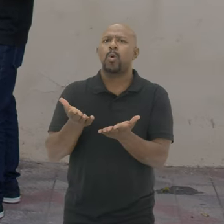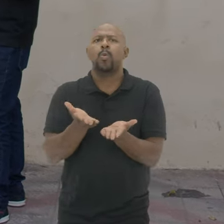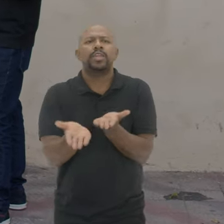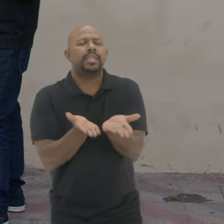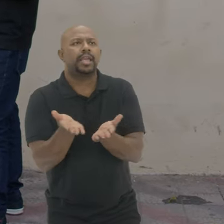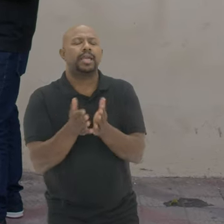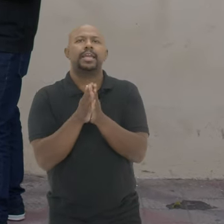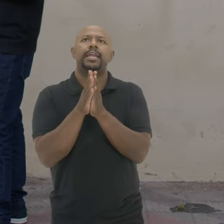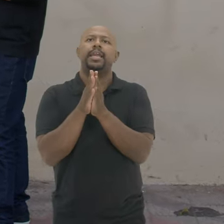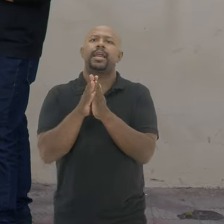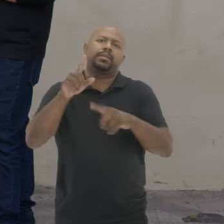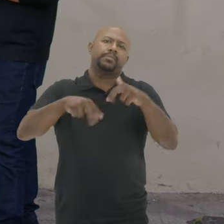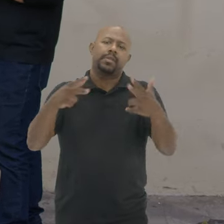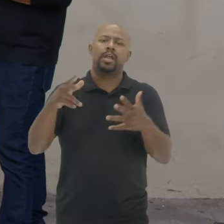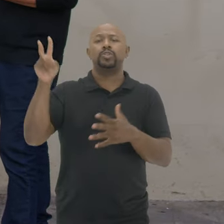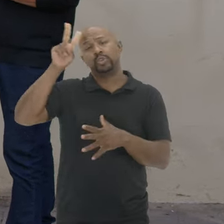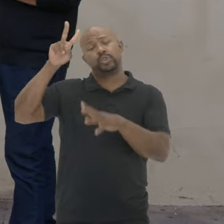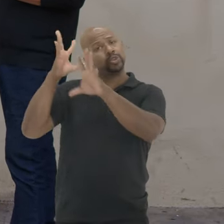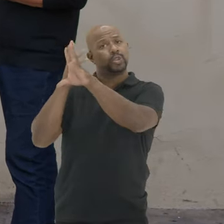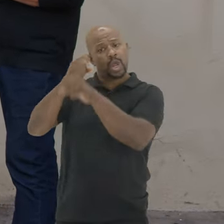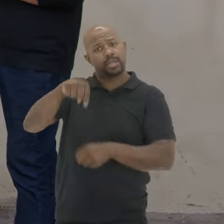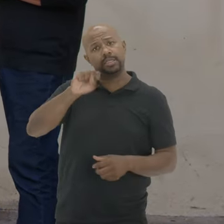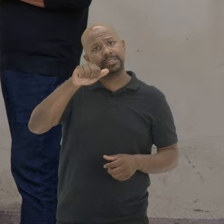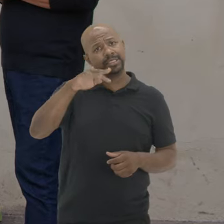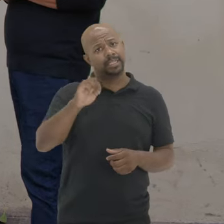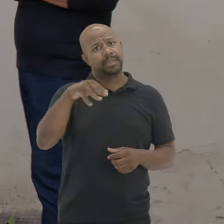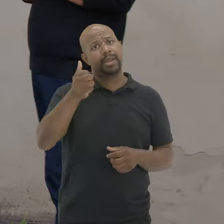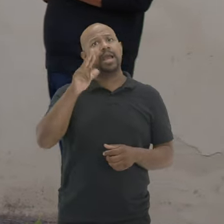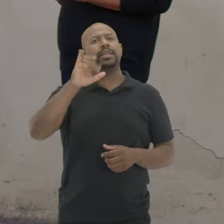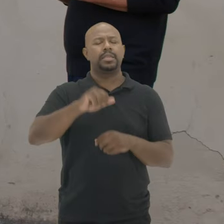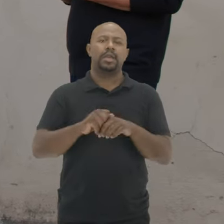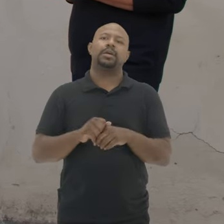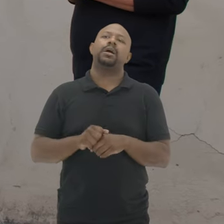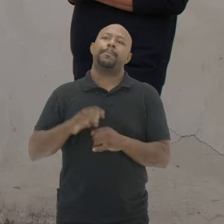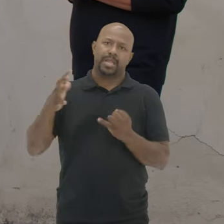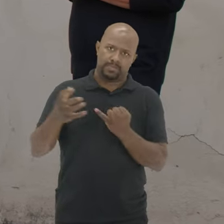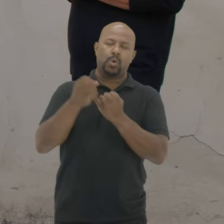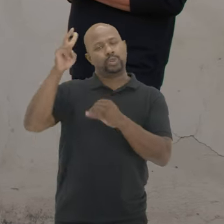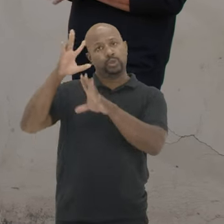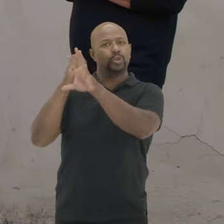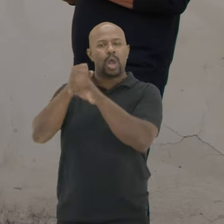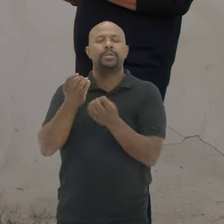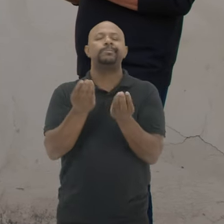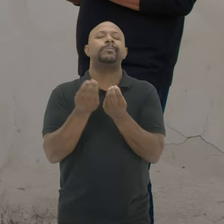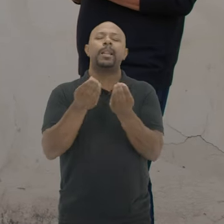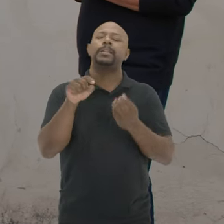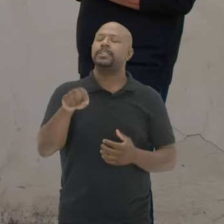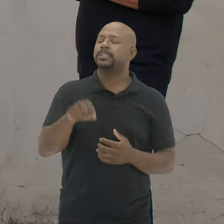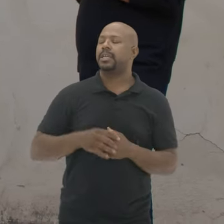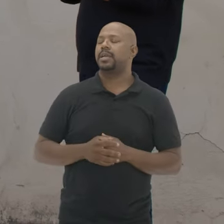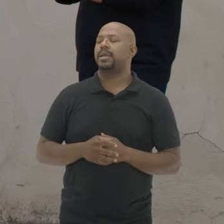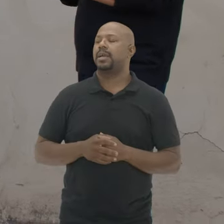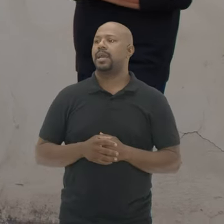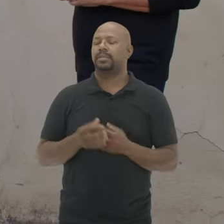maneira O acervo histórico De Santa Maria O patrimônio histórico A qualidade que ele tem No